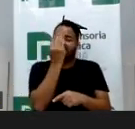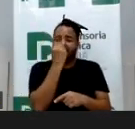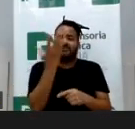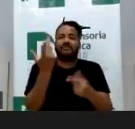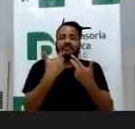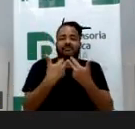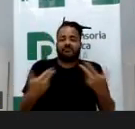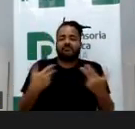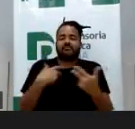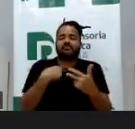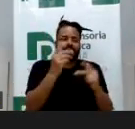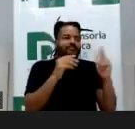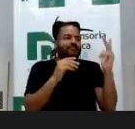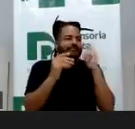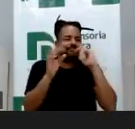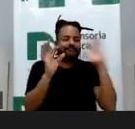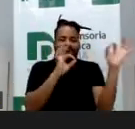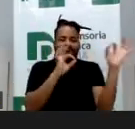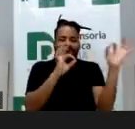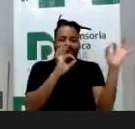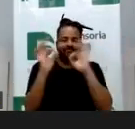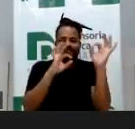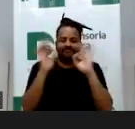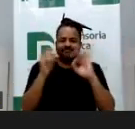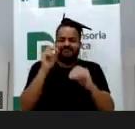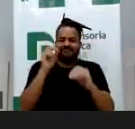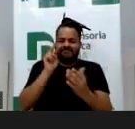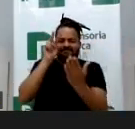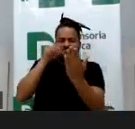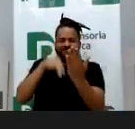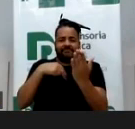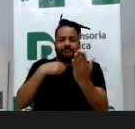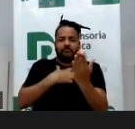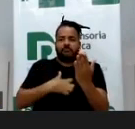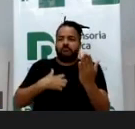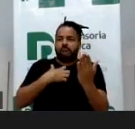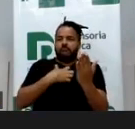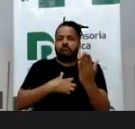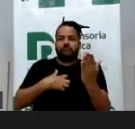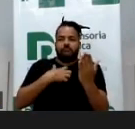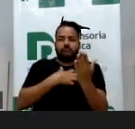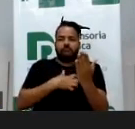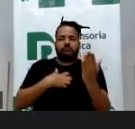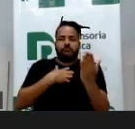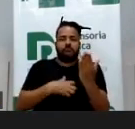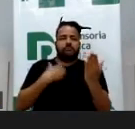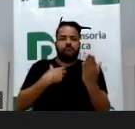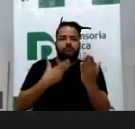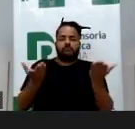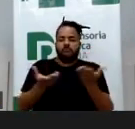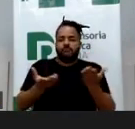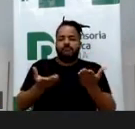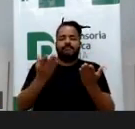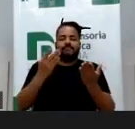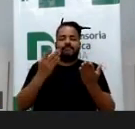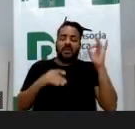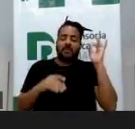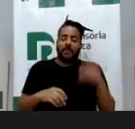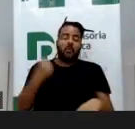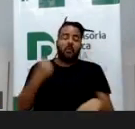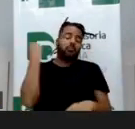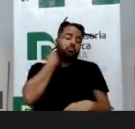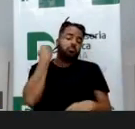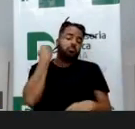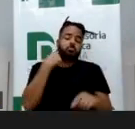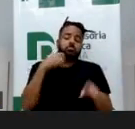elas estão com filtro, que na hora que elas se olham, aquilo gera angústia a ponto de gerar tentativa de suicídio, automutilação,